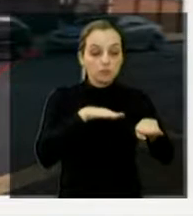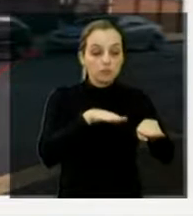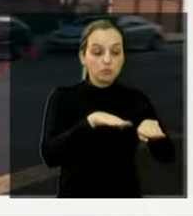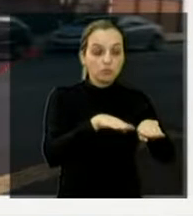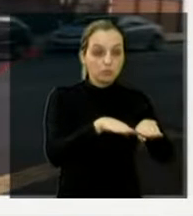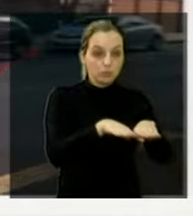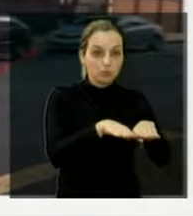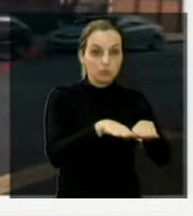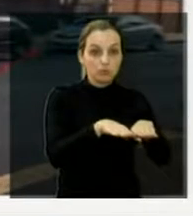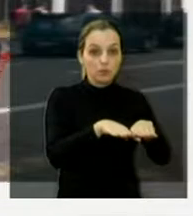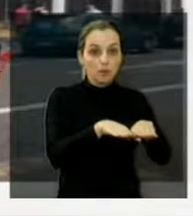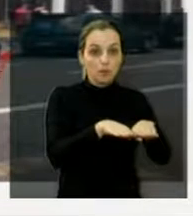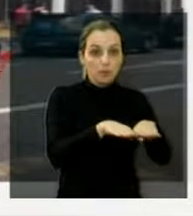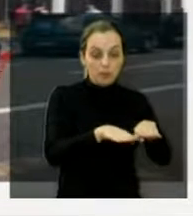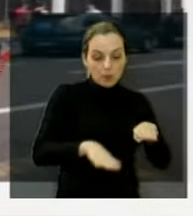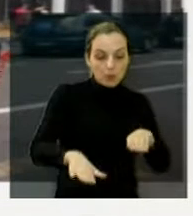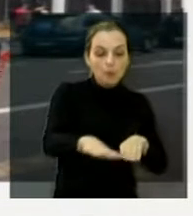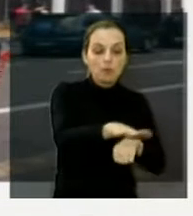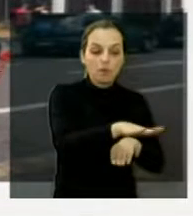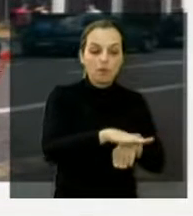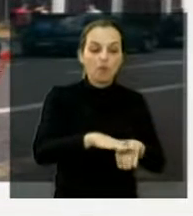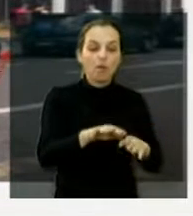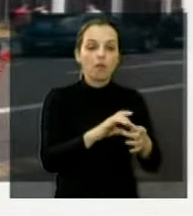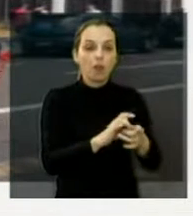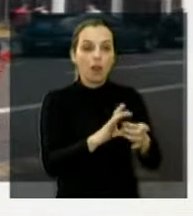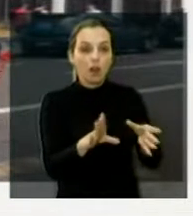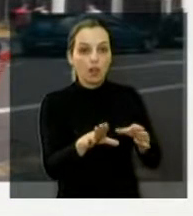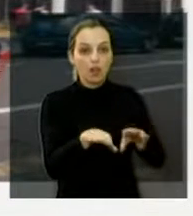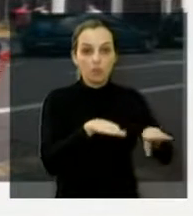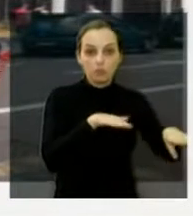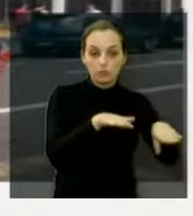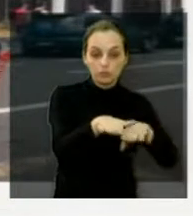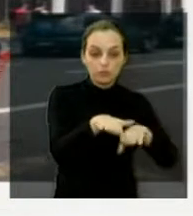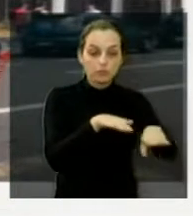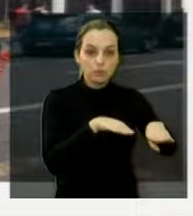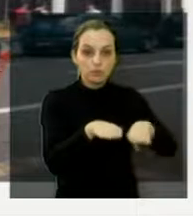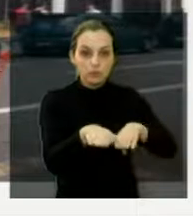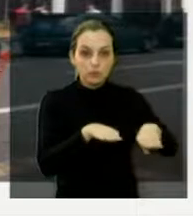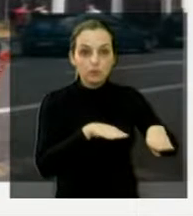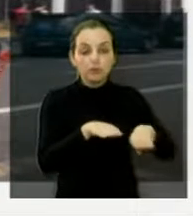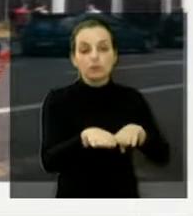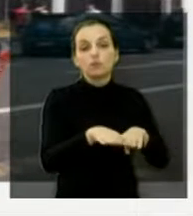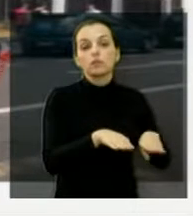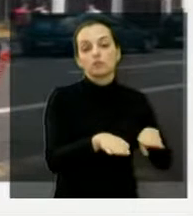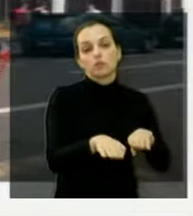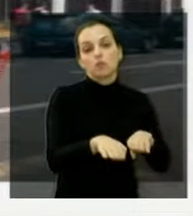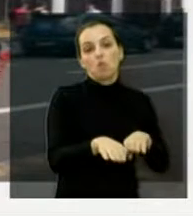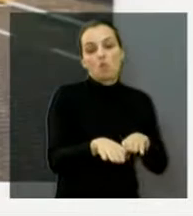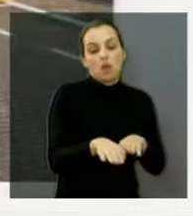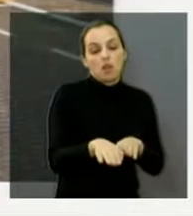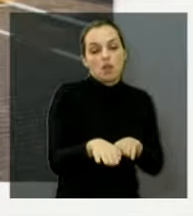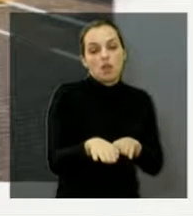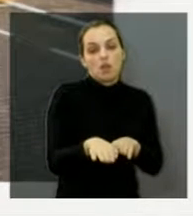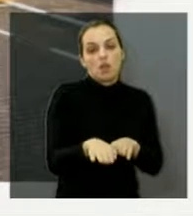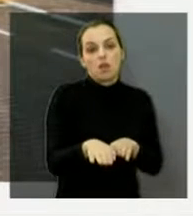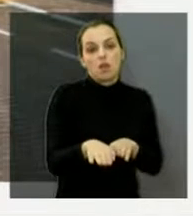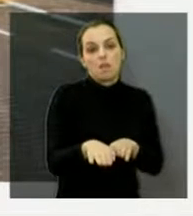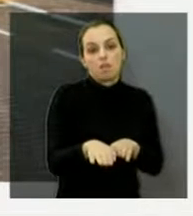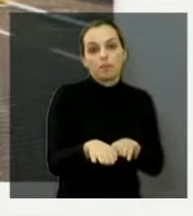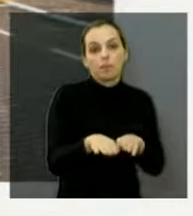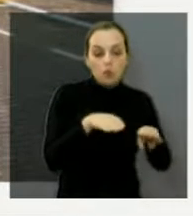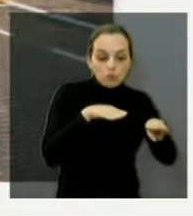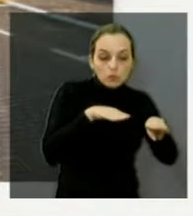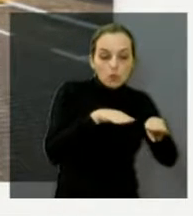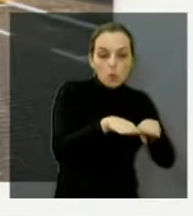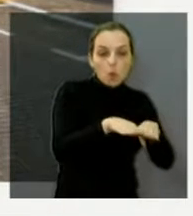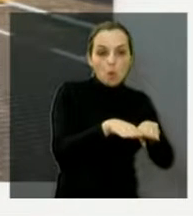cabe um veículo tranquilamente para você se movimentar, e também não vai ter aquela situação em que um veículo estará ocupando ali